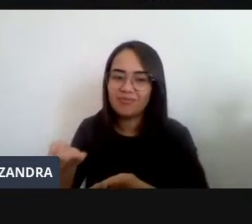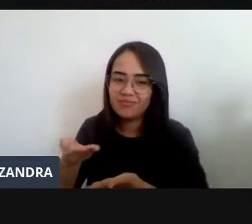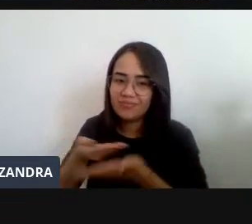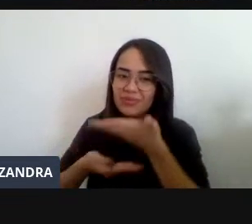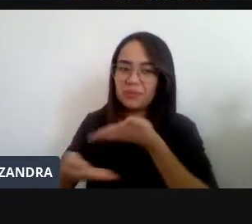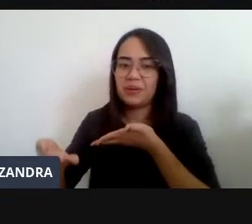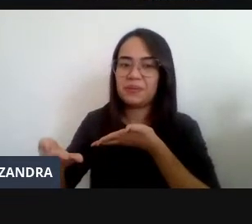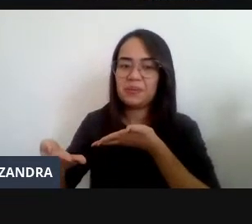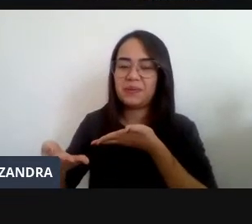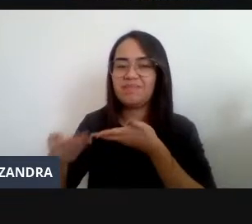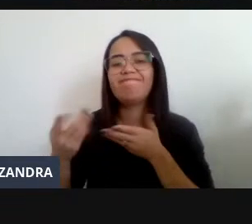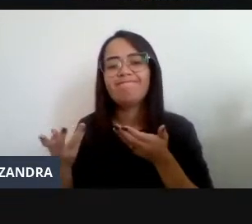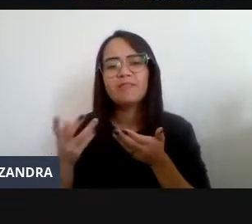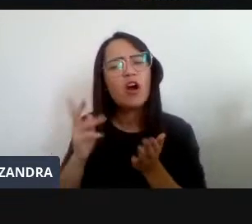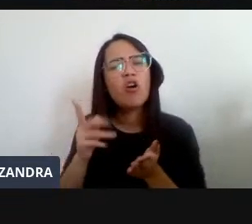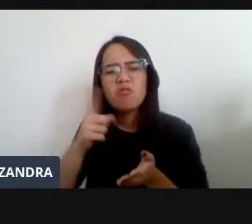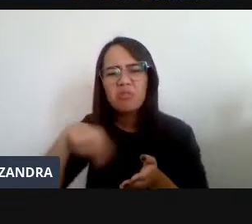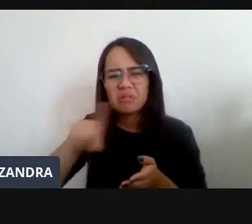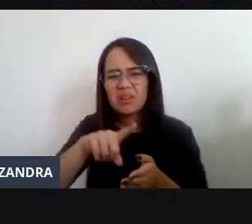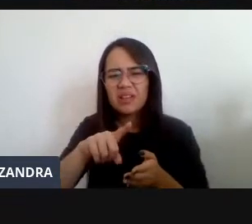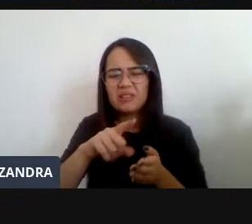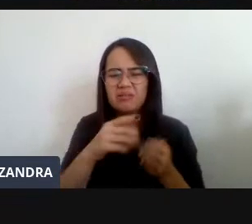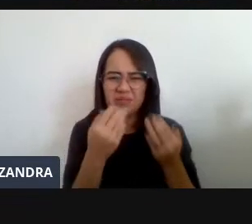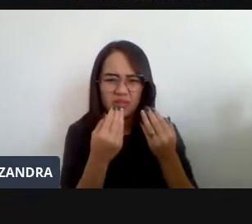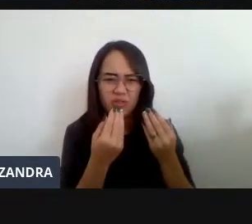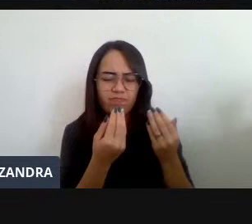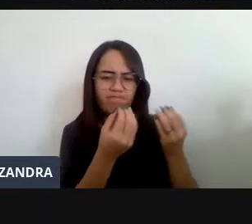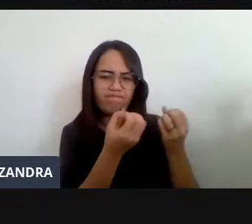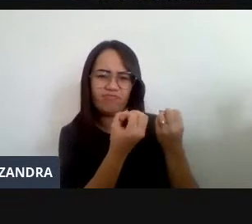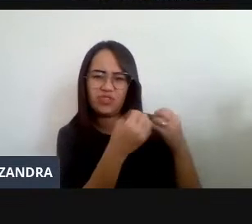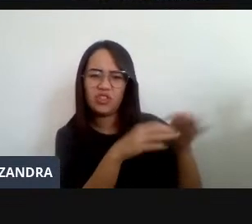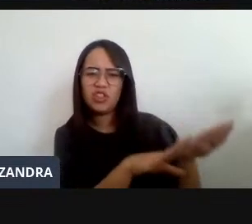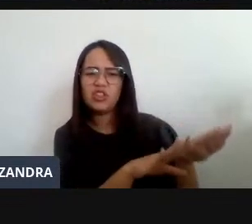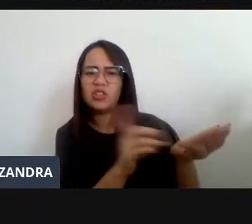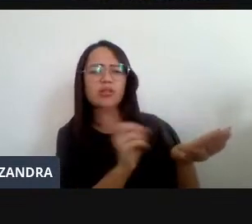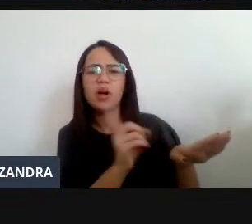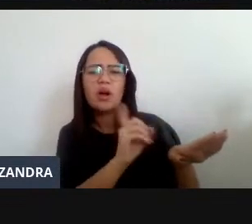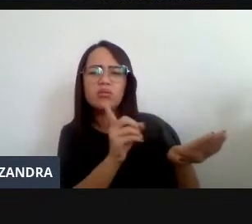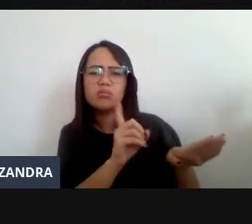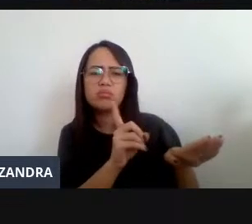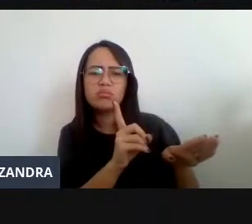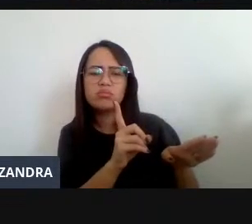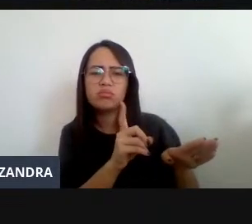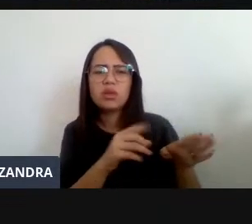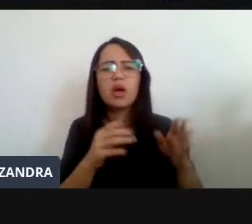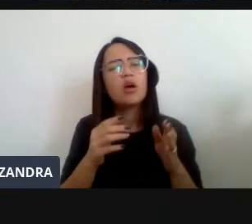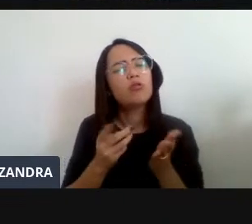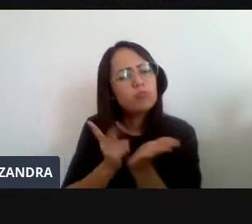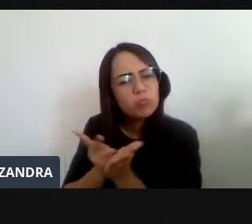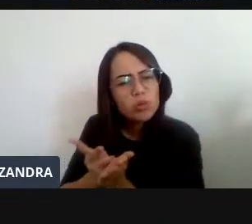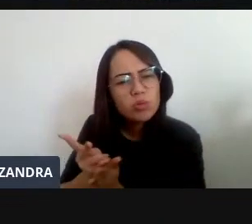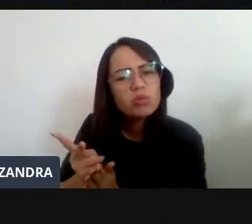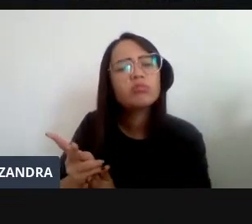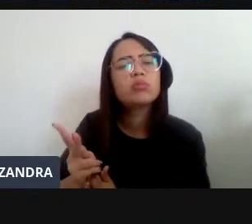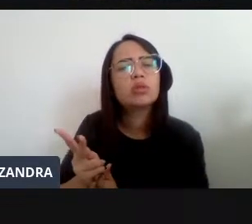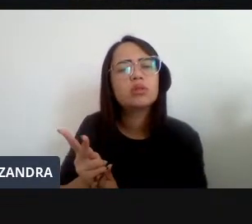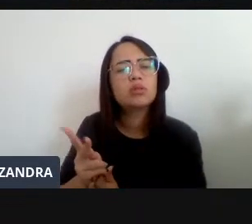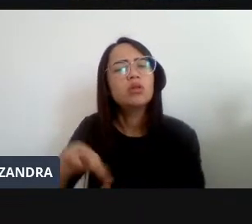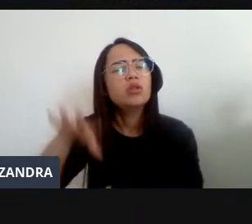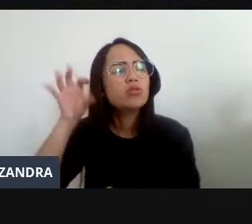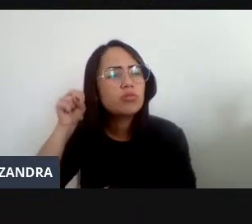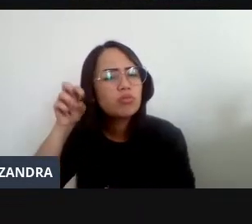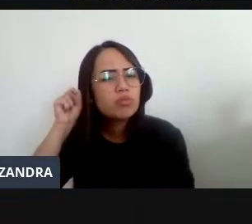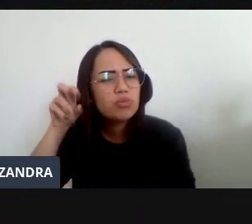Desistam Continue Faça Aquilo Que Paloma Indicou Escute Novamente O que Paloma